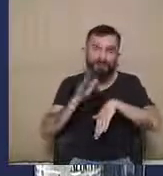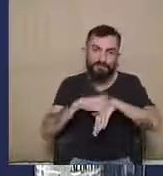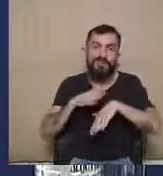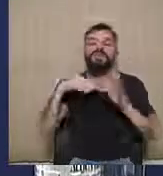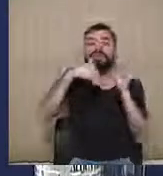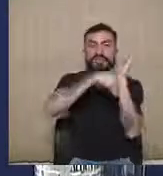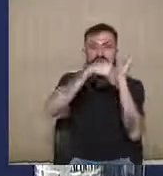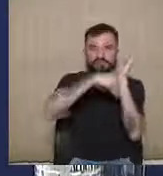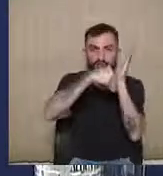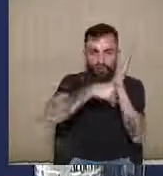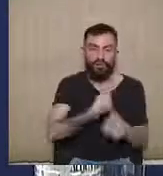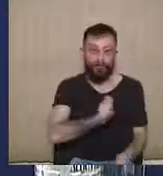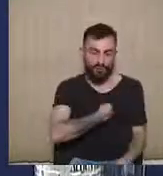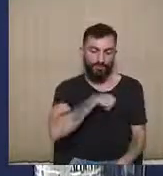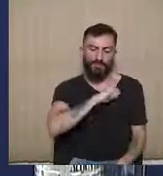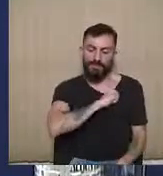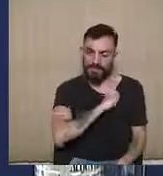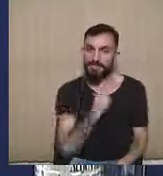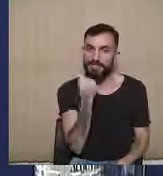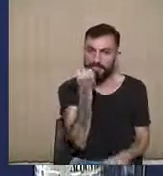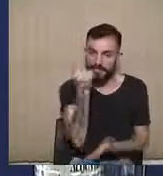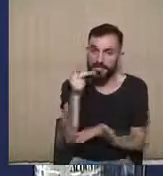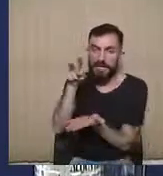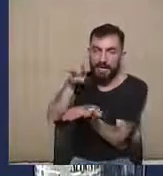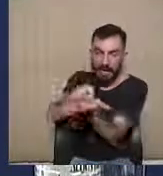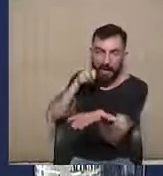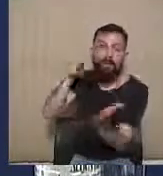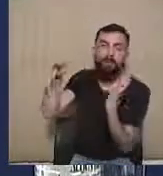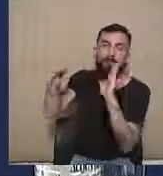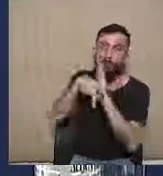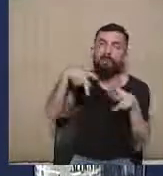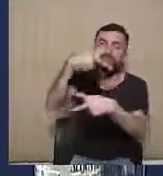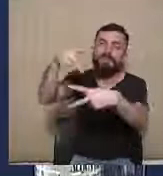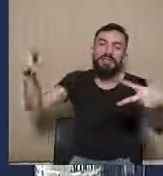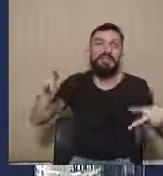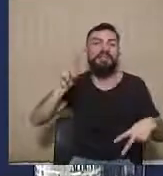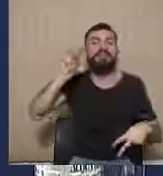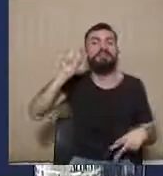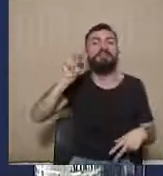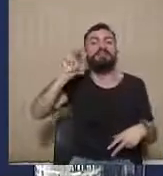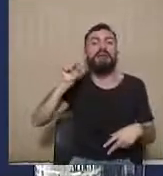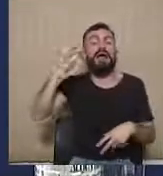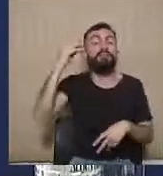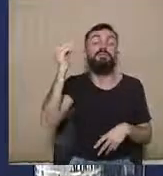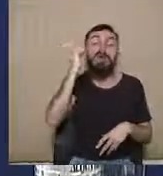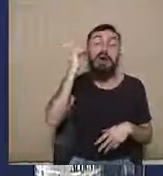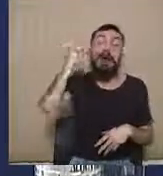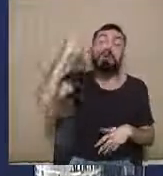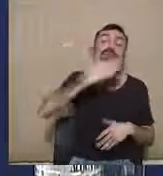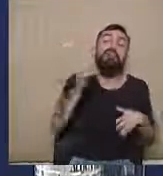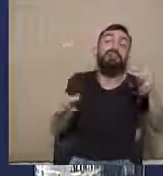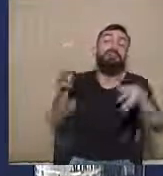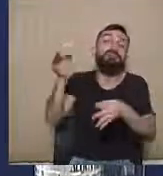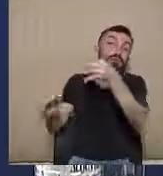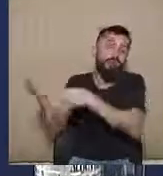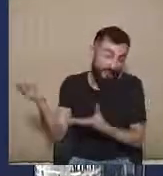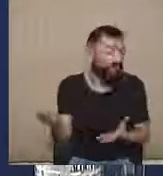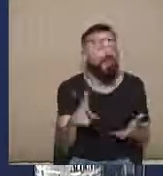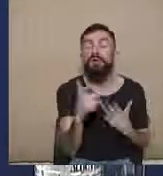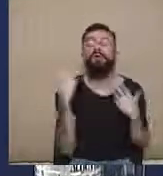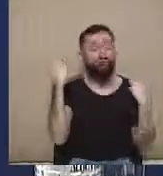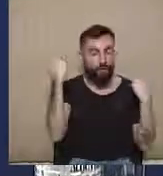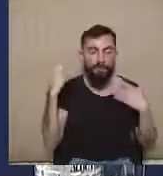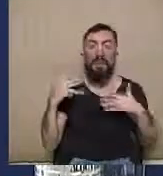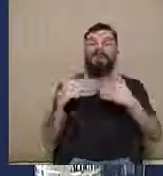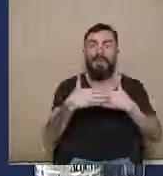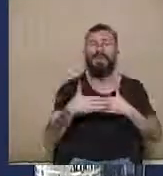que incide sobre os dados que são necessários à aferição do cumprimento ou não da lei. Então, é natural que exista um